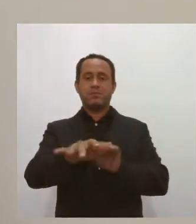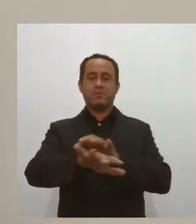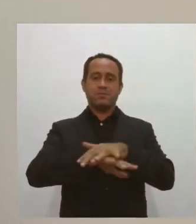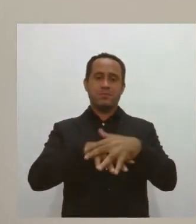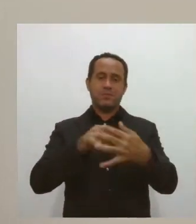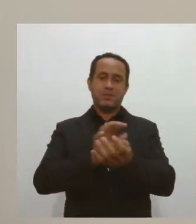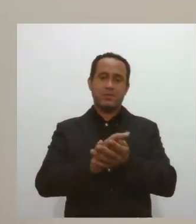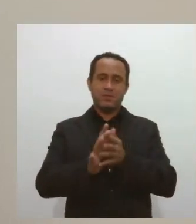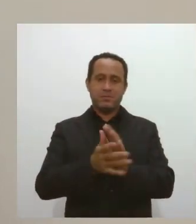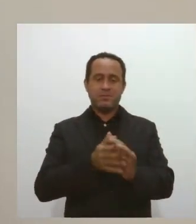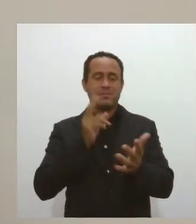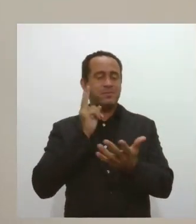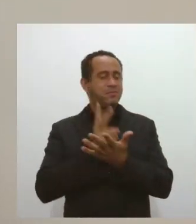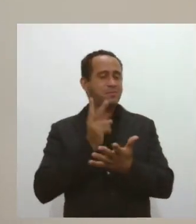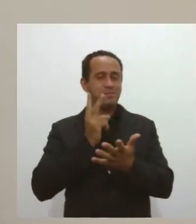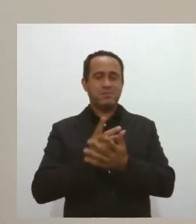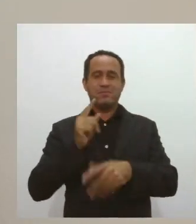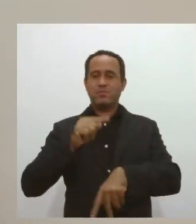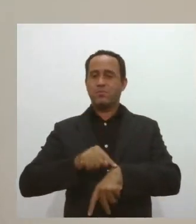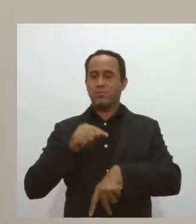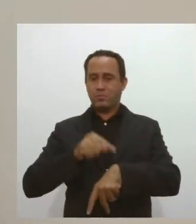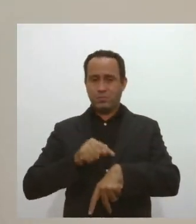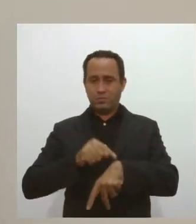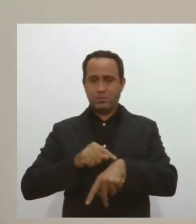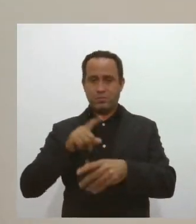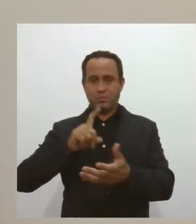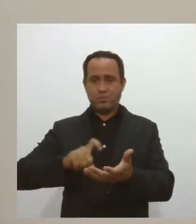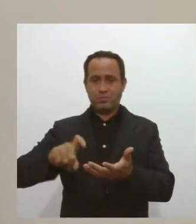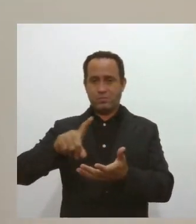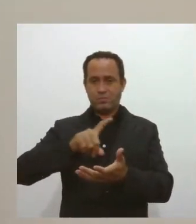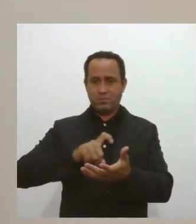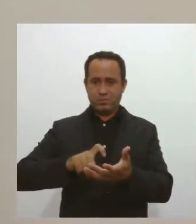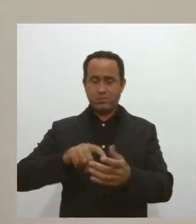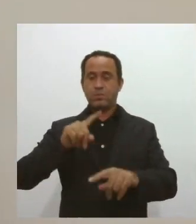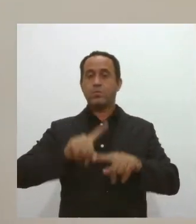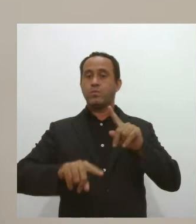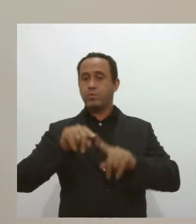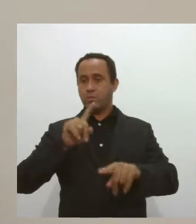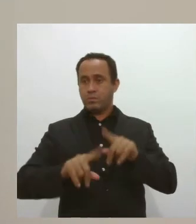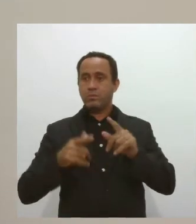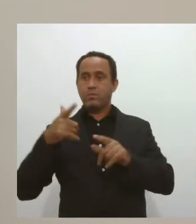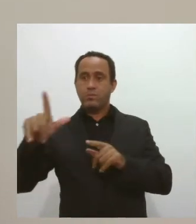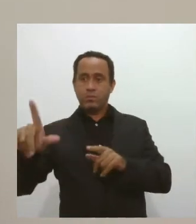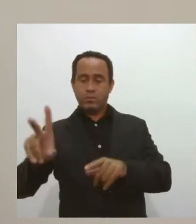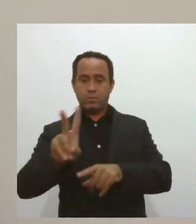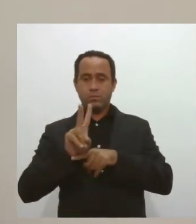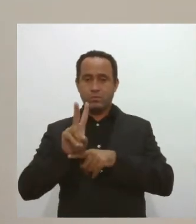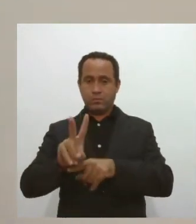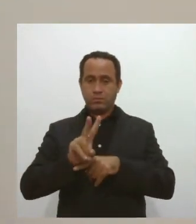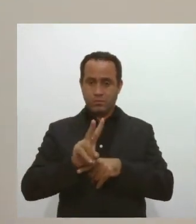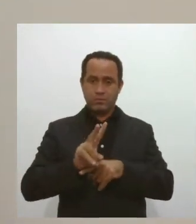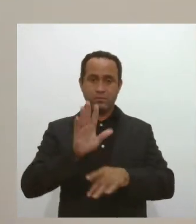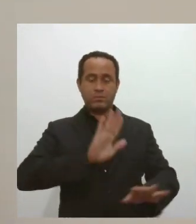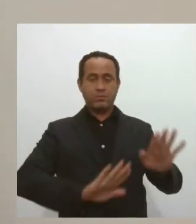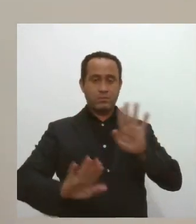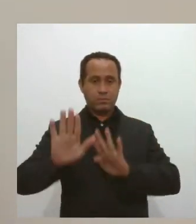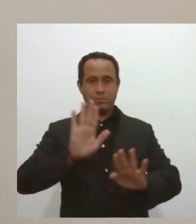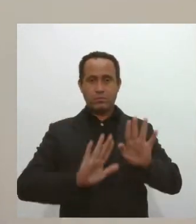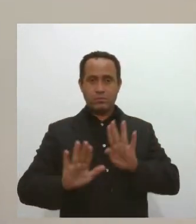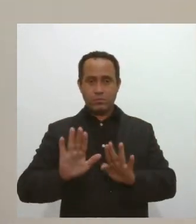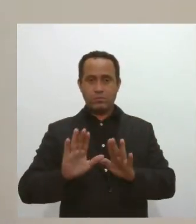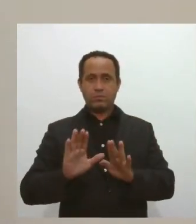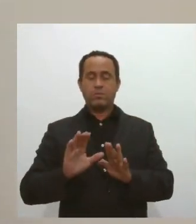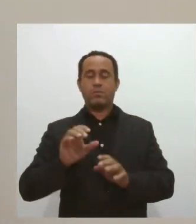todo o tempo. ao manusear objetos que não são meus, ao manusear maçaneta de